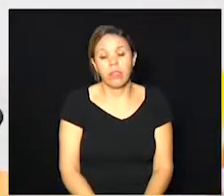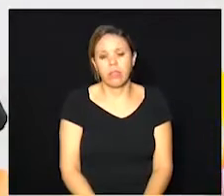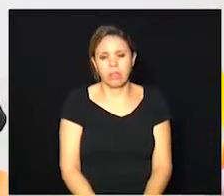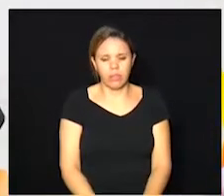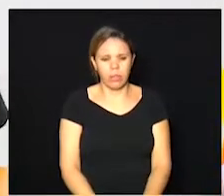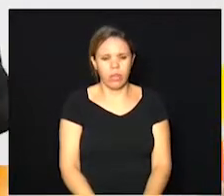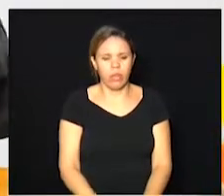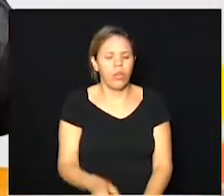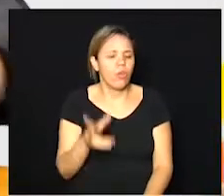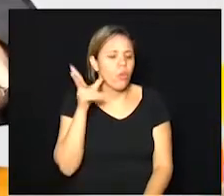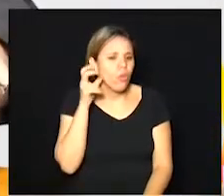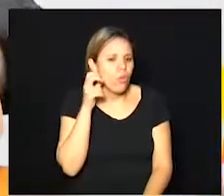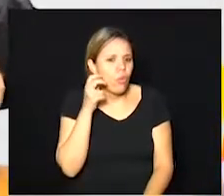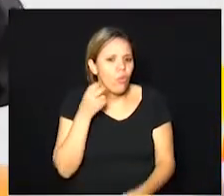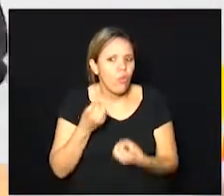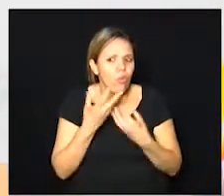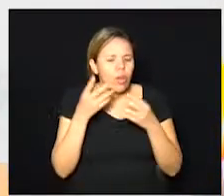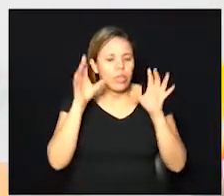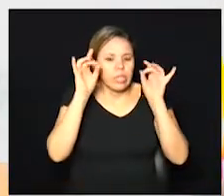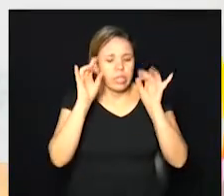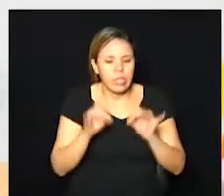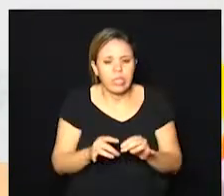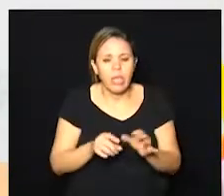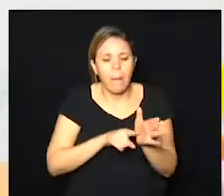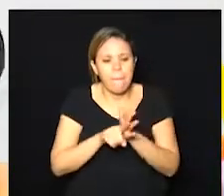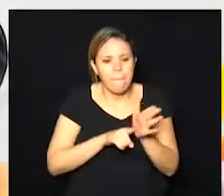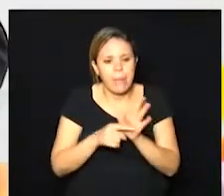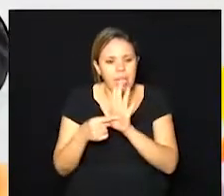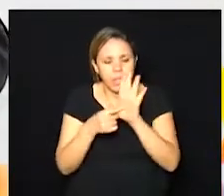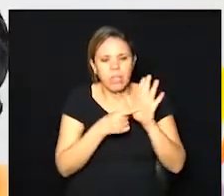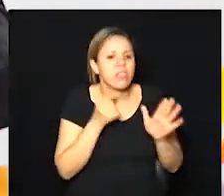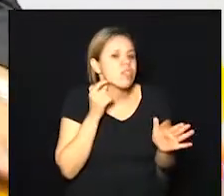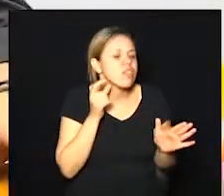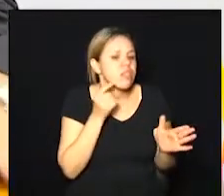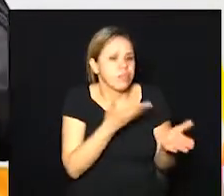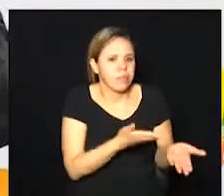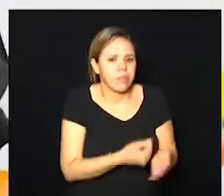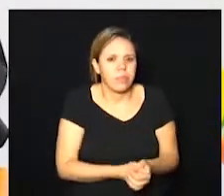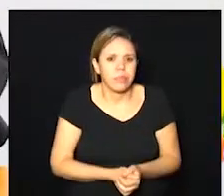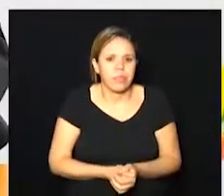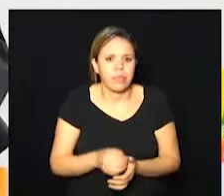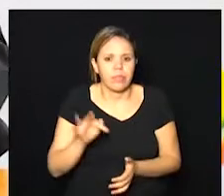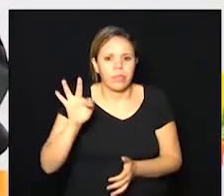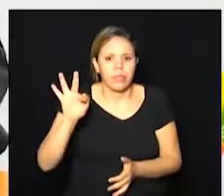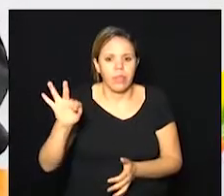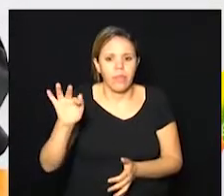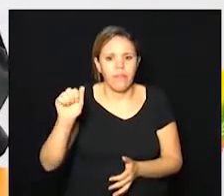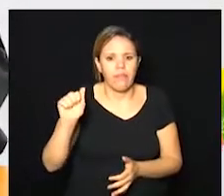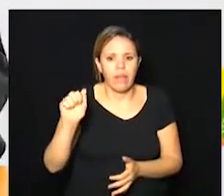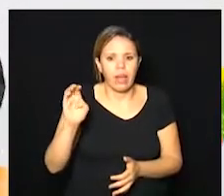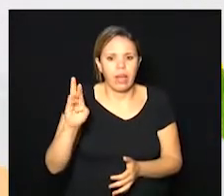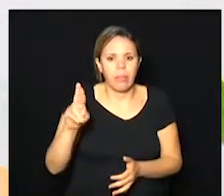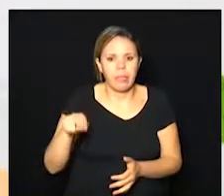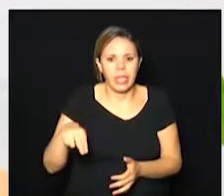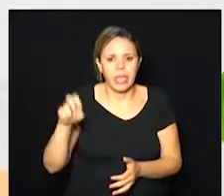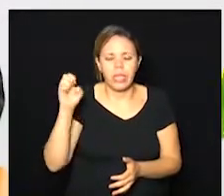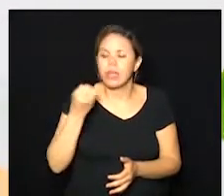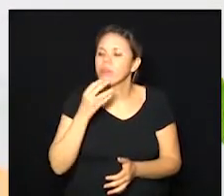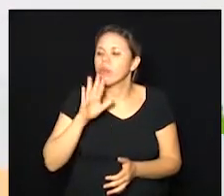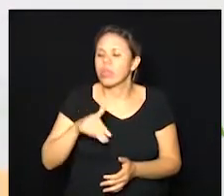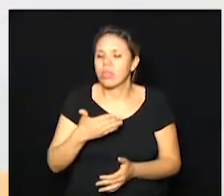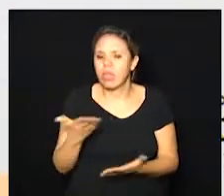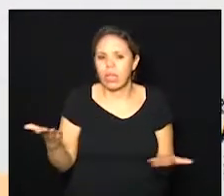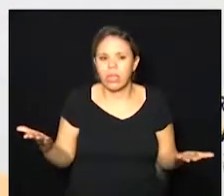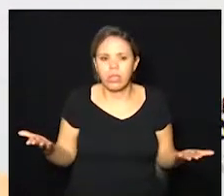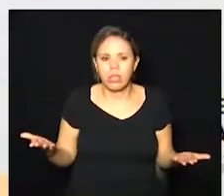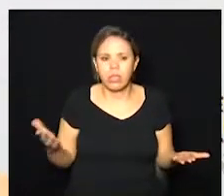detalhes a pesquisa apresentada aqui pelo doutor Fabrini boa tarde boa tarde prefeito